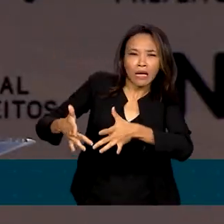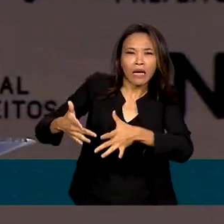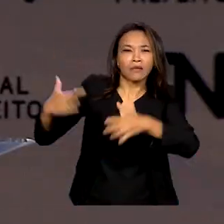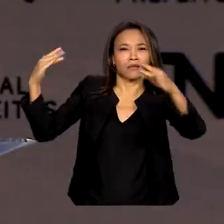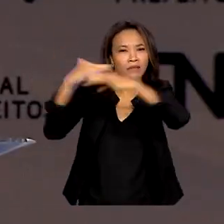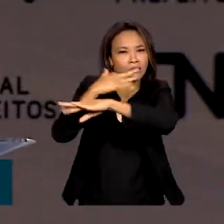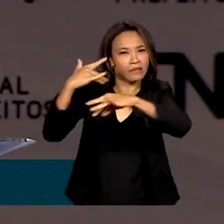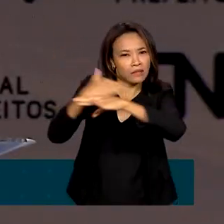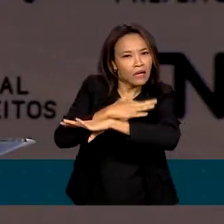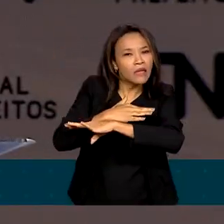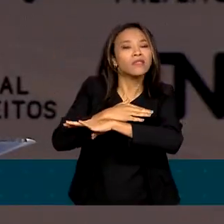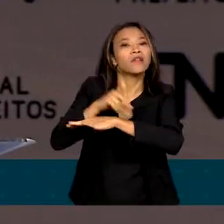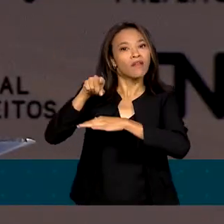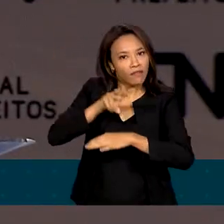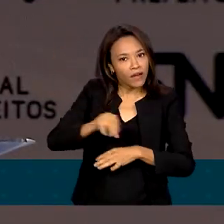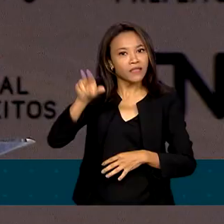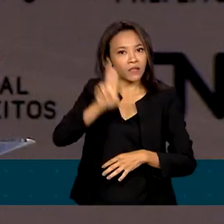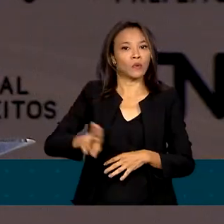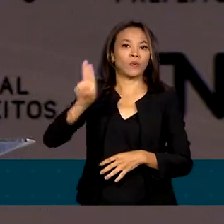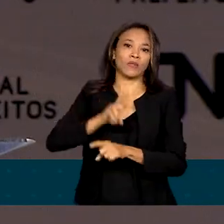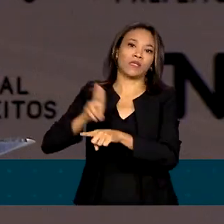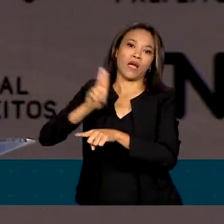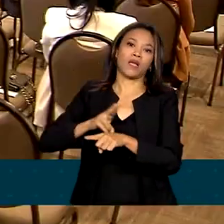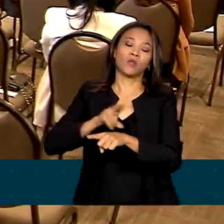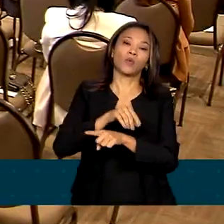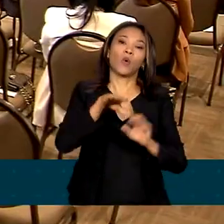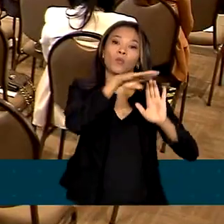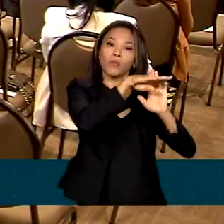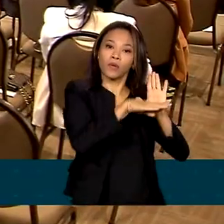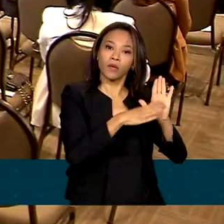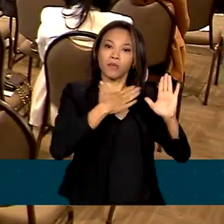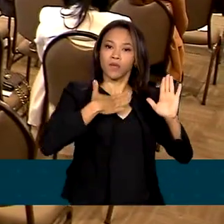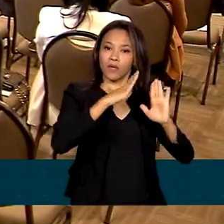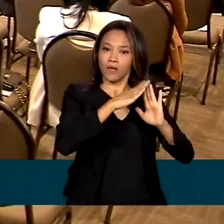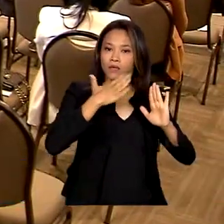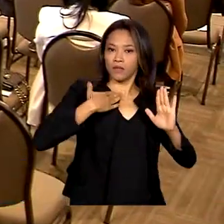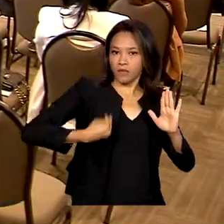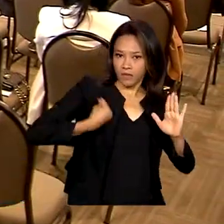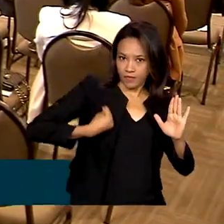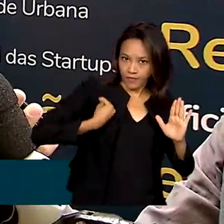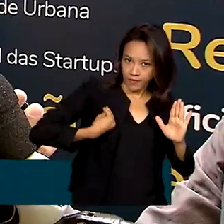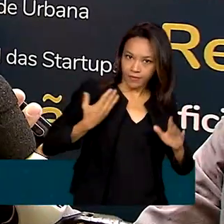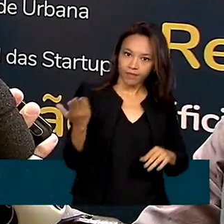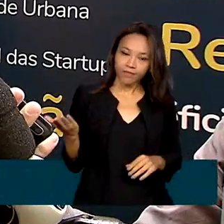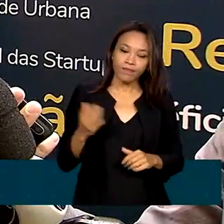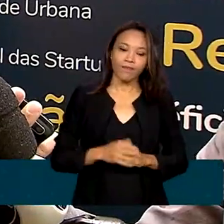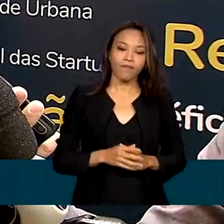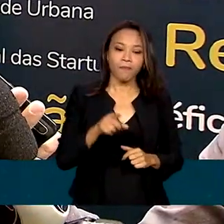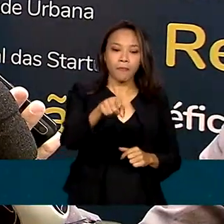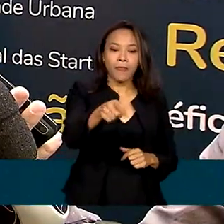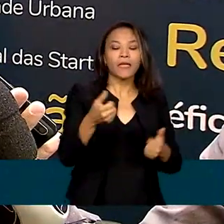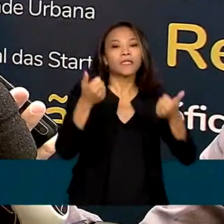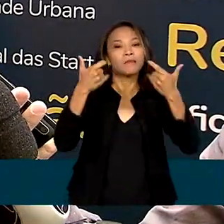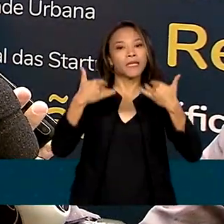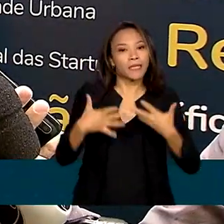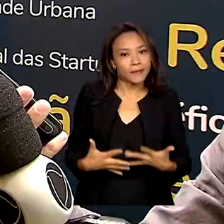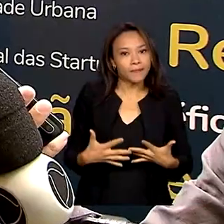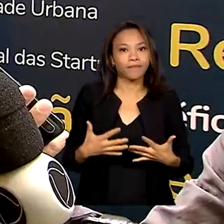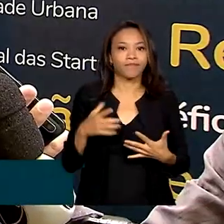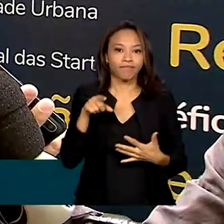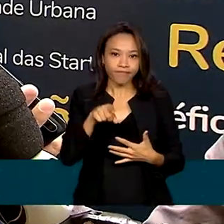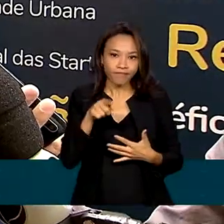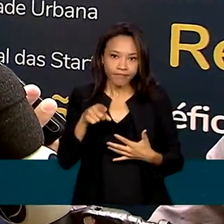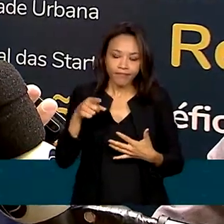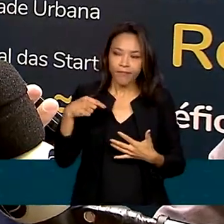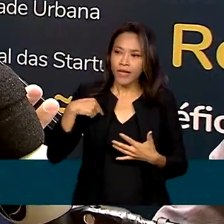revitalizados pelo novo Minha Casa Minha Vida, por meio do retrofit. Você faz uma requalificação dos centros